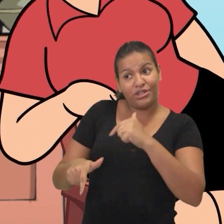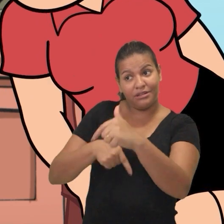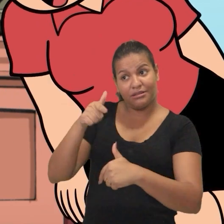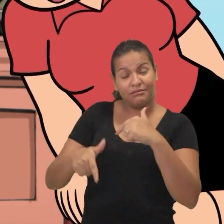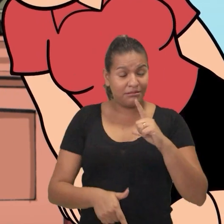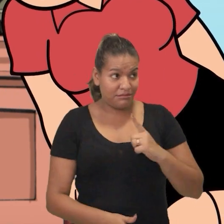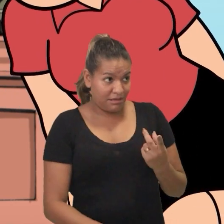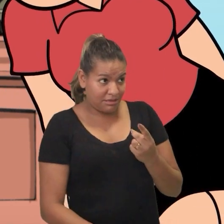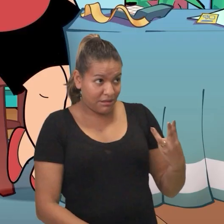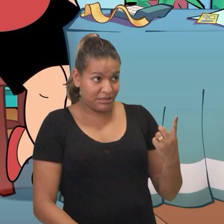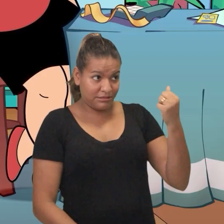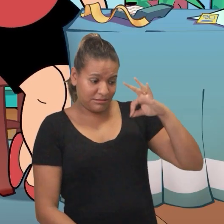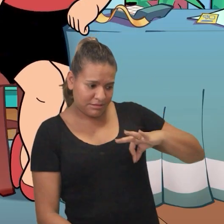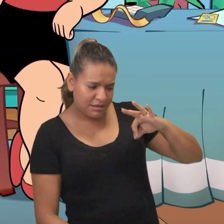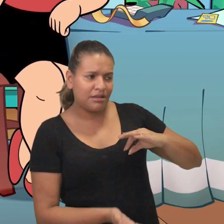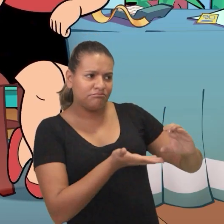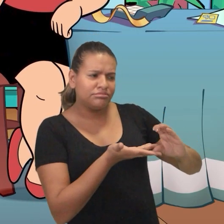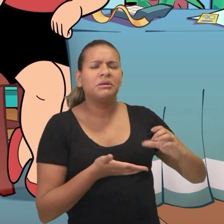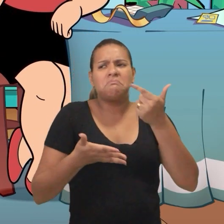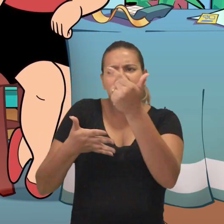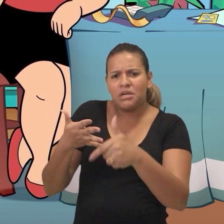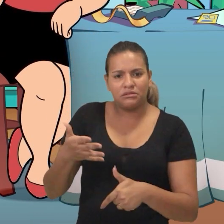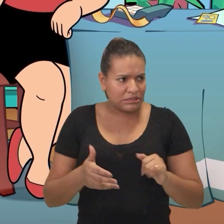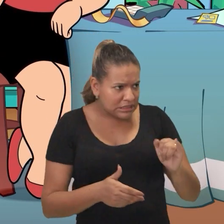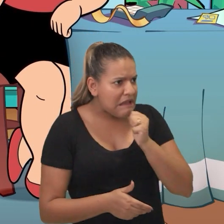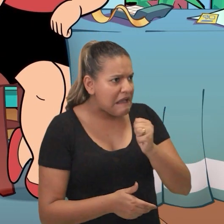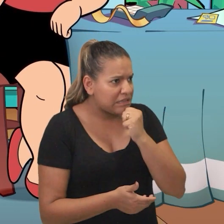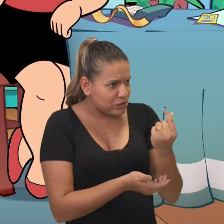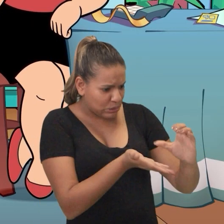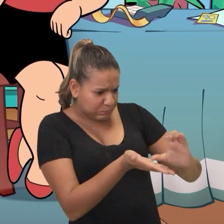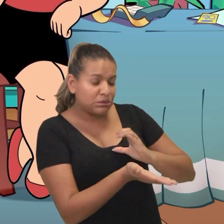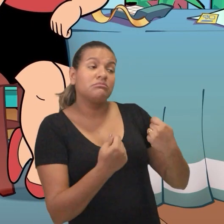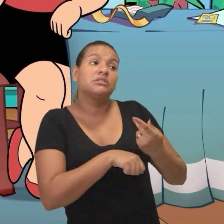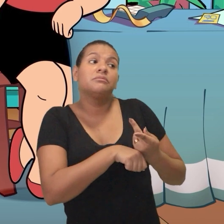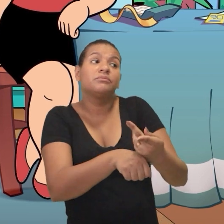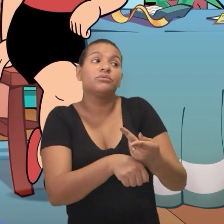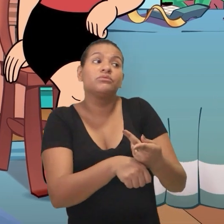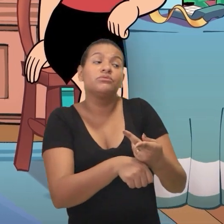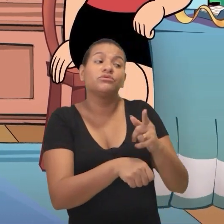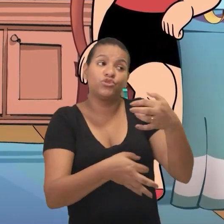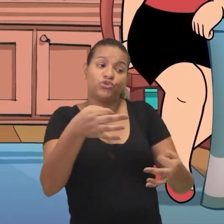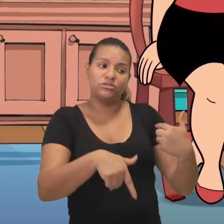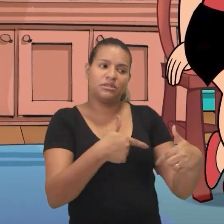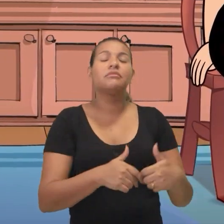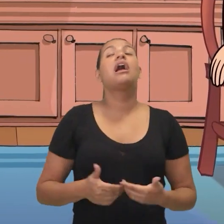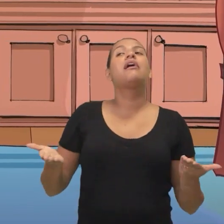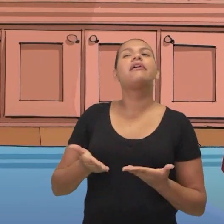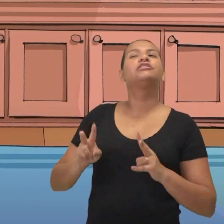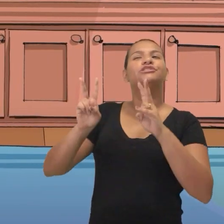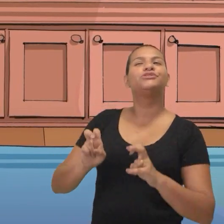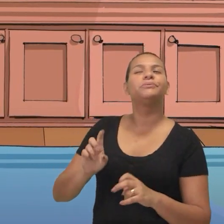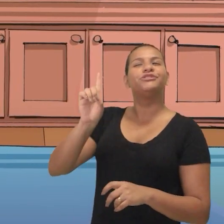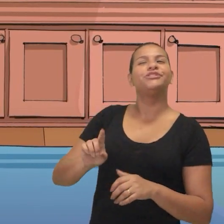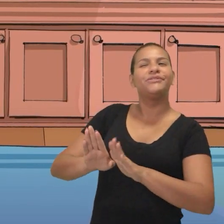terceiro E tem outros E se não receber, procura a Justiça do Trabalho E agora vamos falar de direitos da criança De não